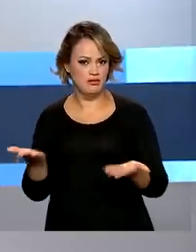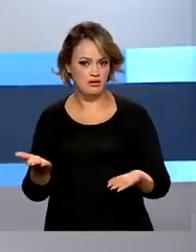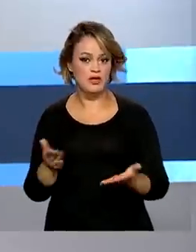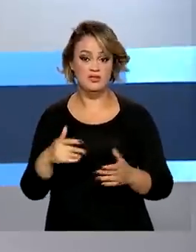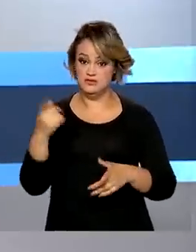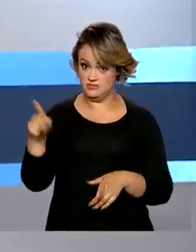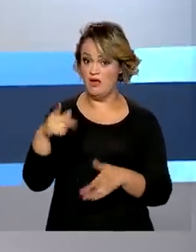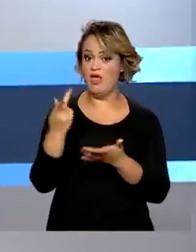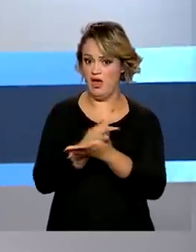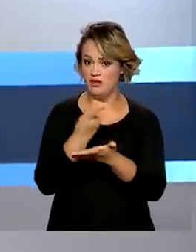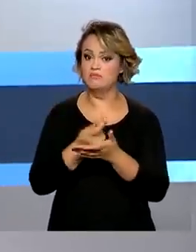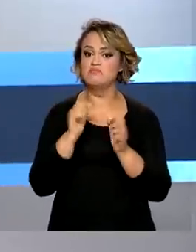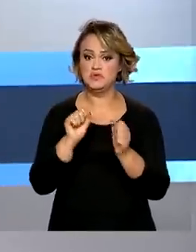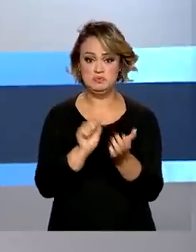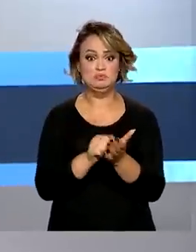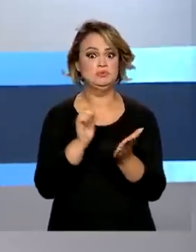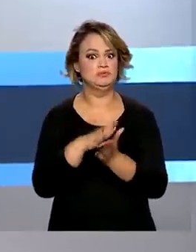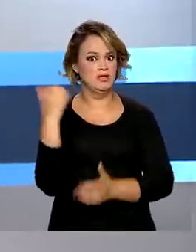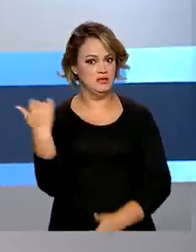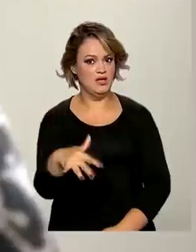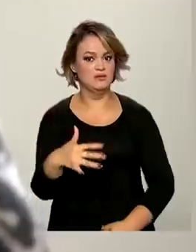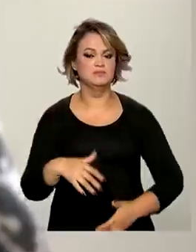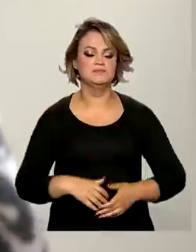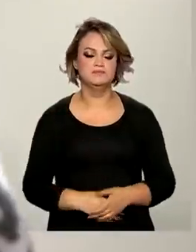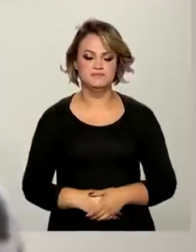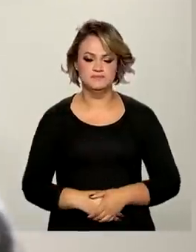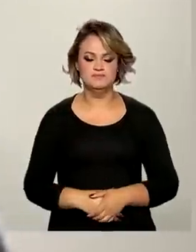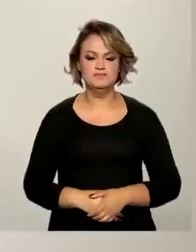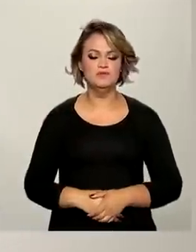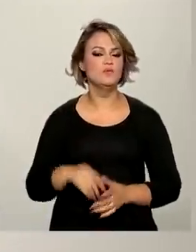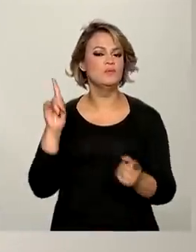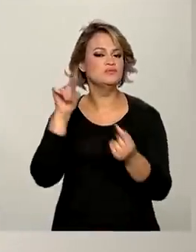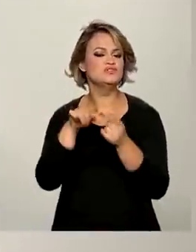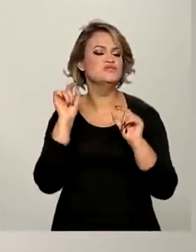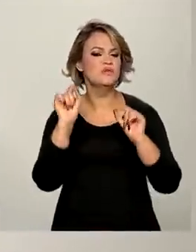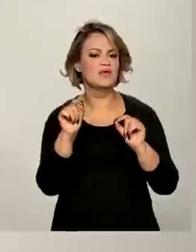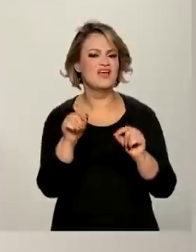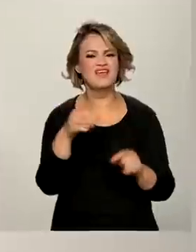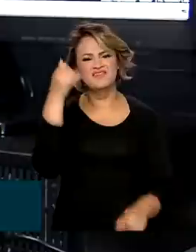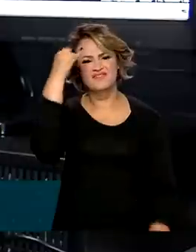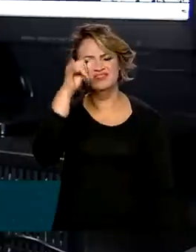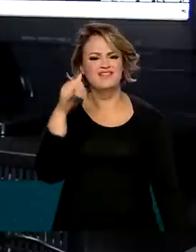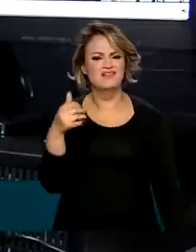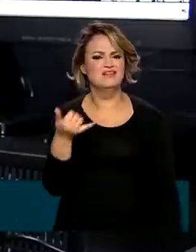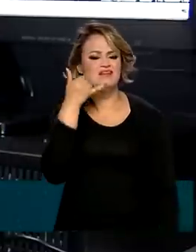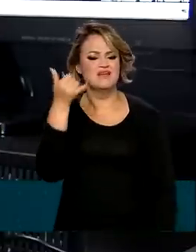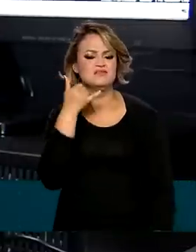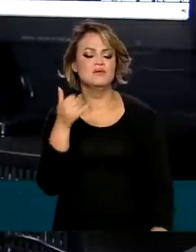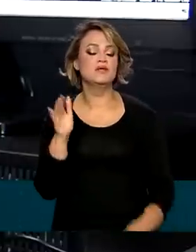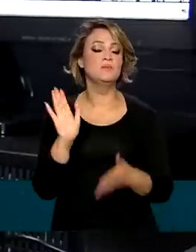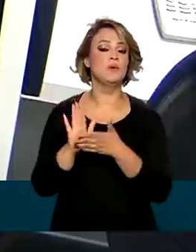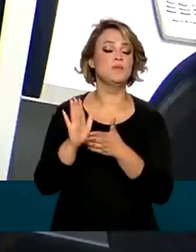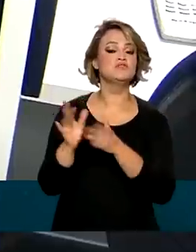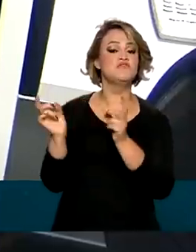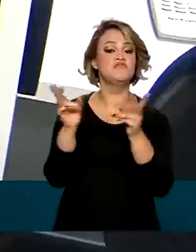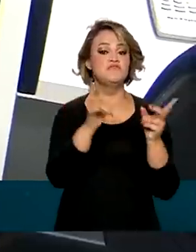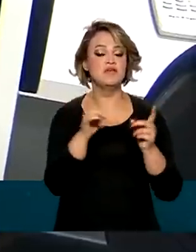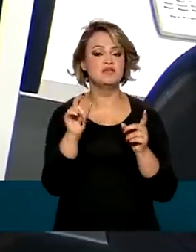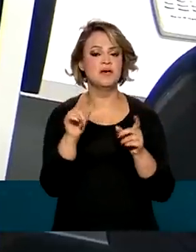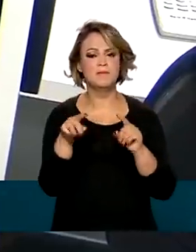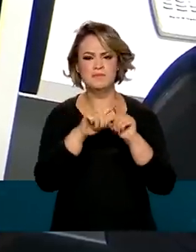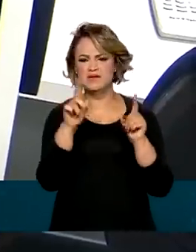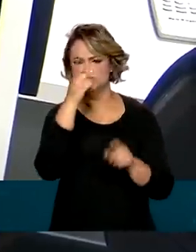prática pode gerar multas milionárias. A ideia é acabar com as ligações que oferecem produtos ou serviços